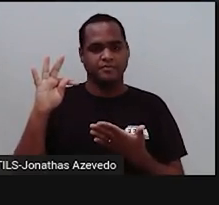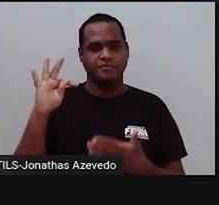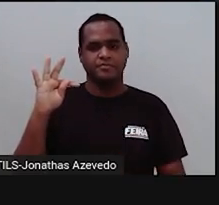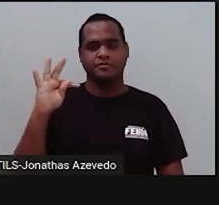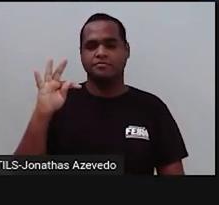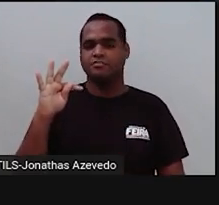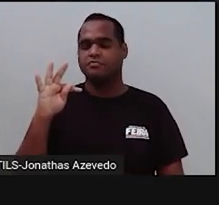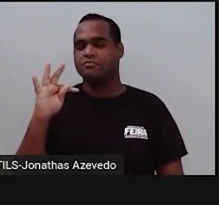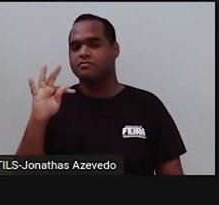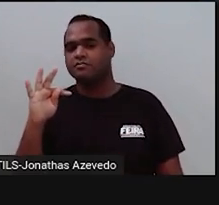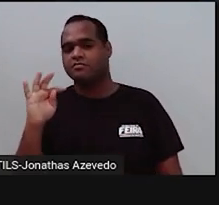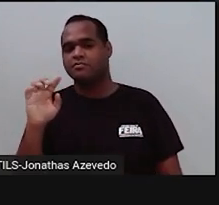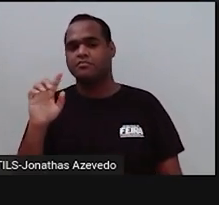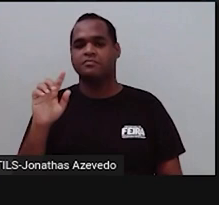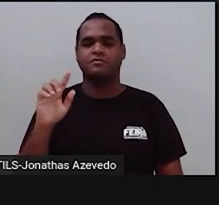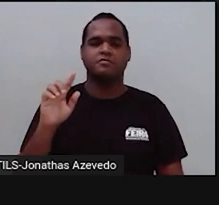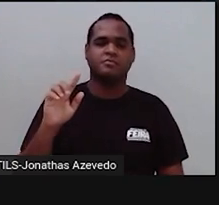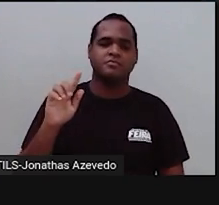Não tem D.